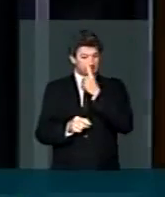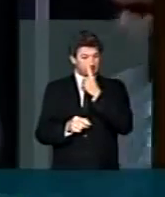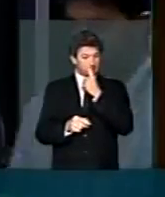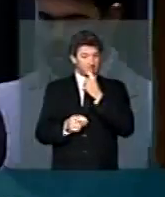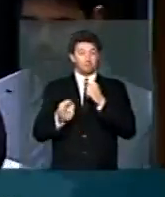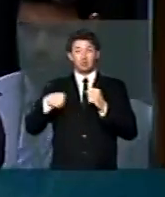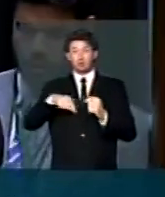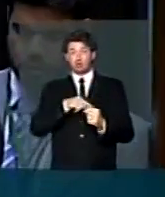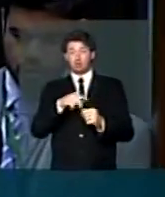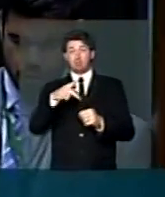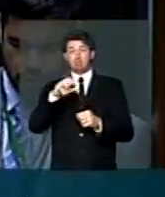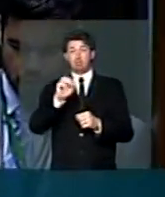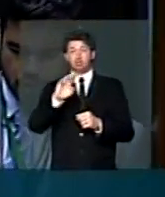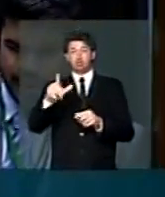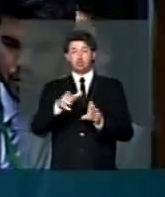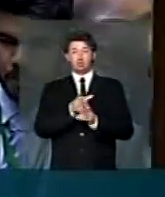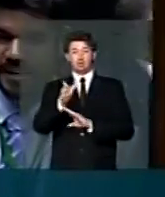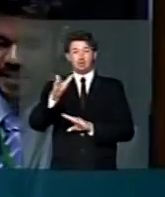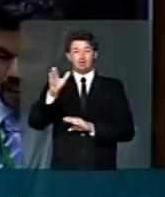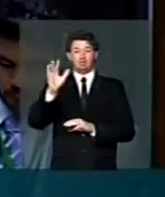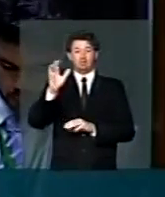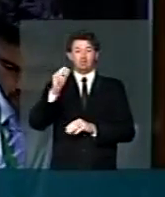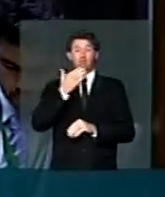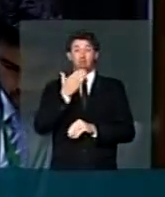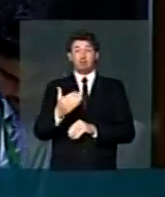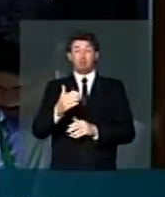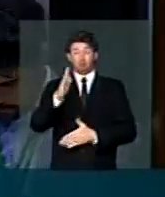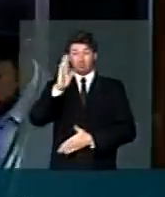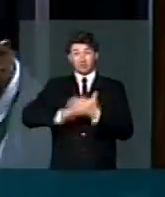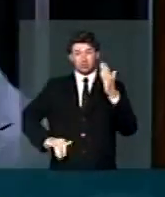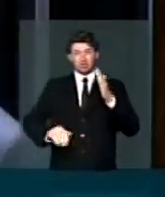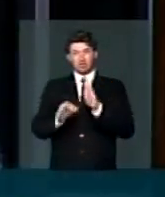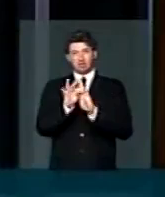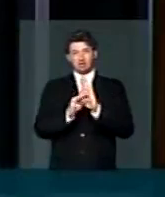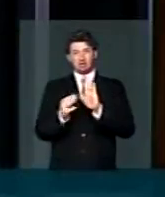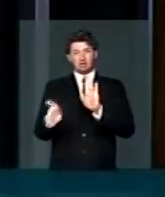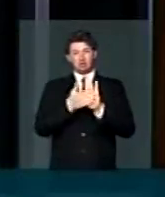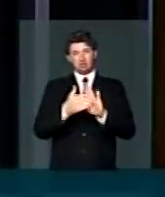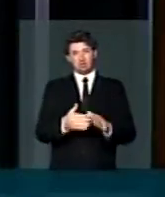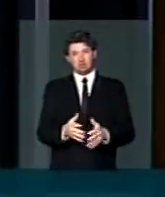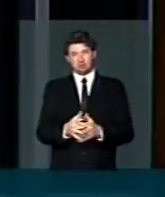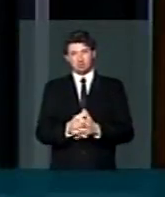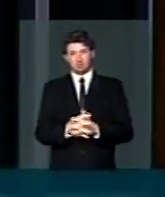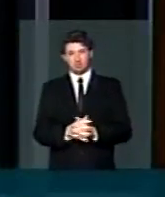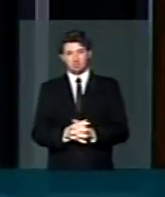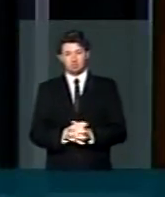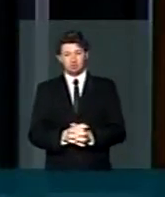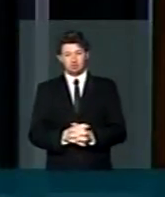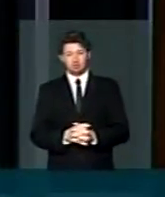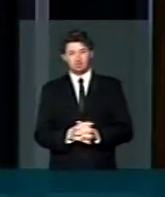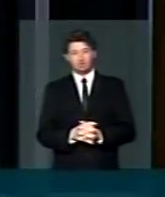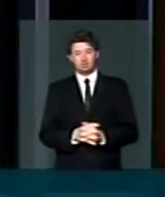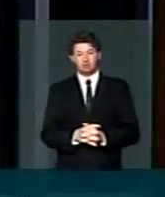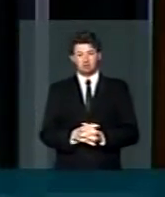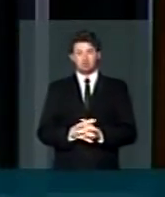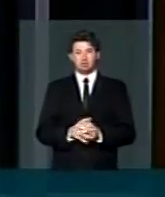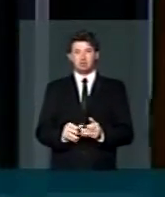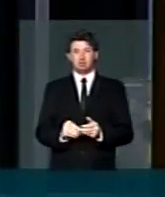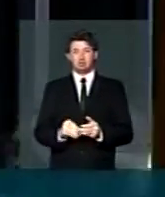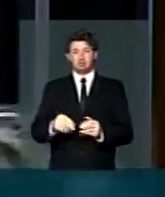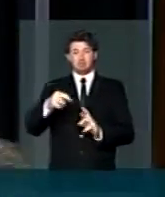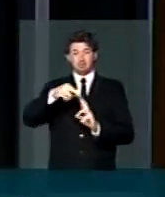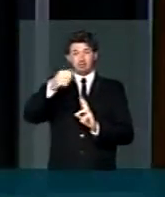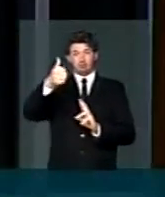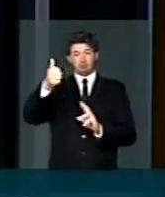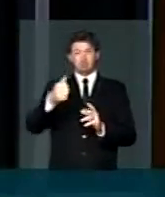encaminha favoravelmente a supressão deste parágrafo primeiro,